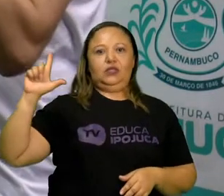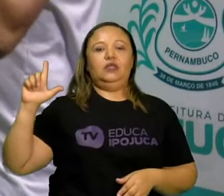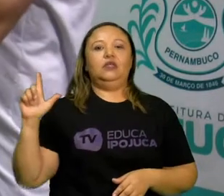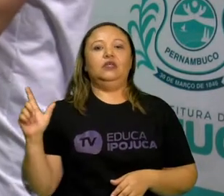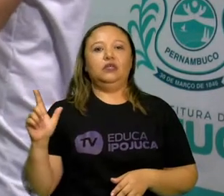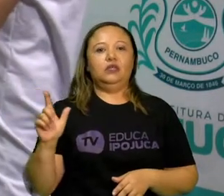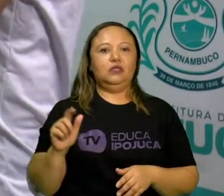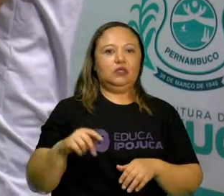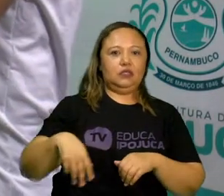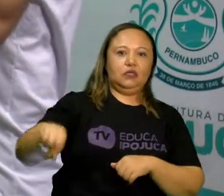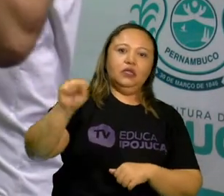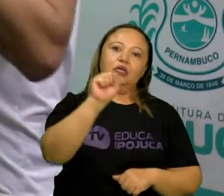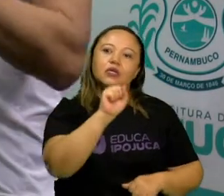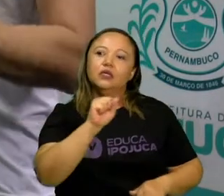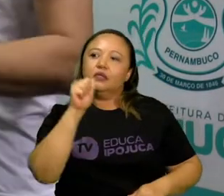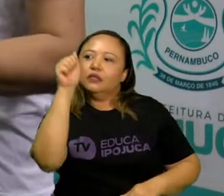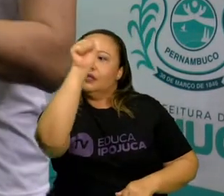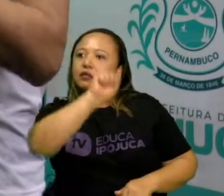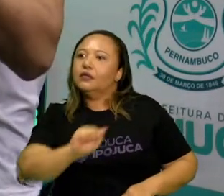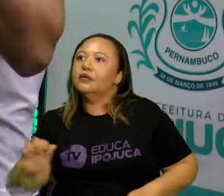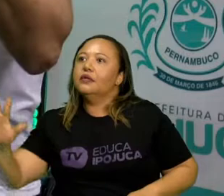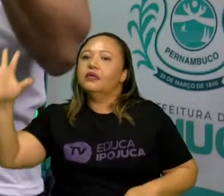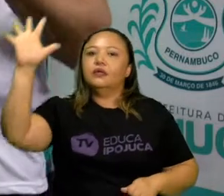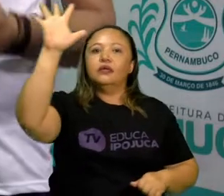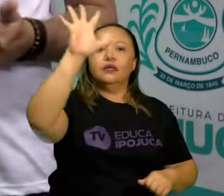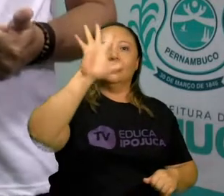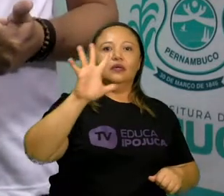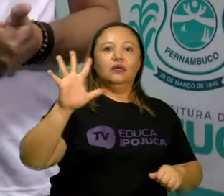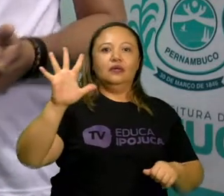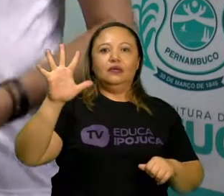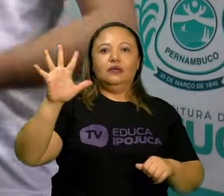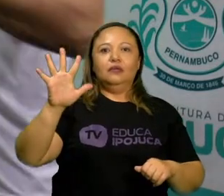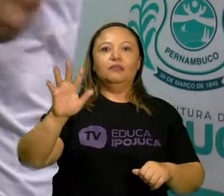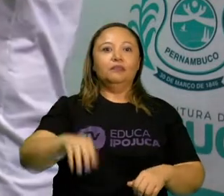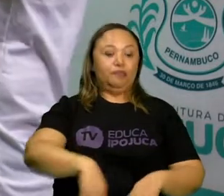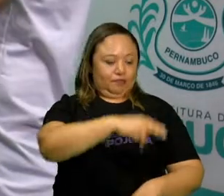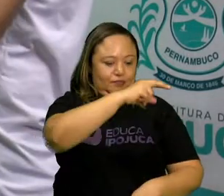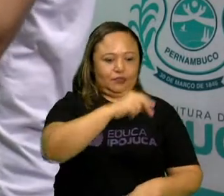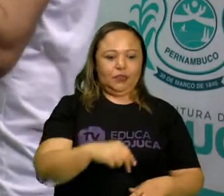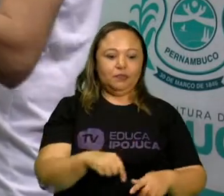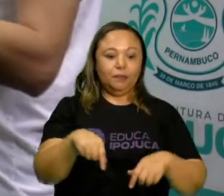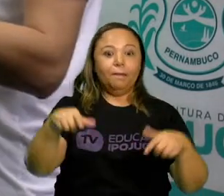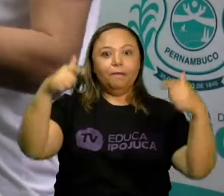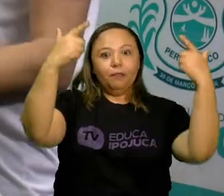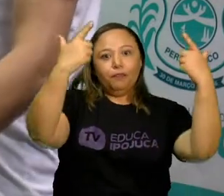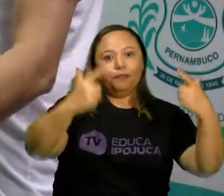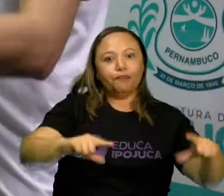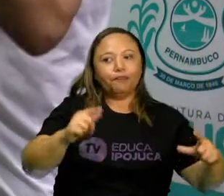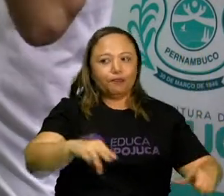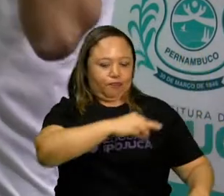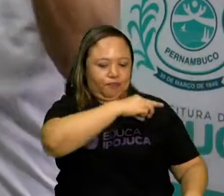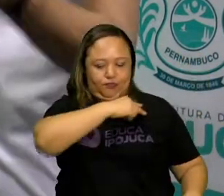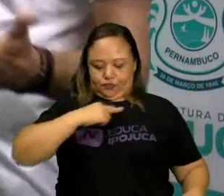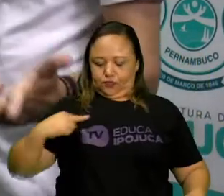muito importante culturalmente na China, Indonésia,